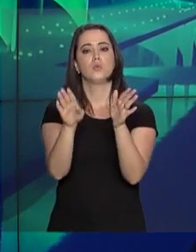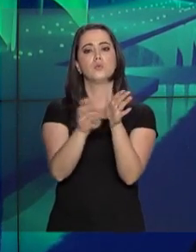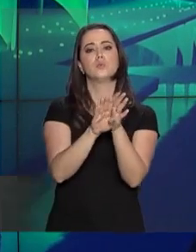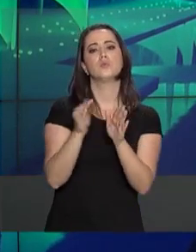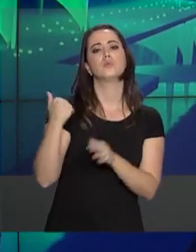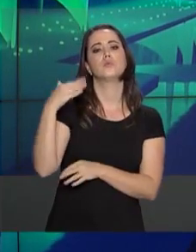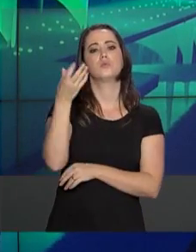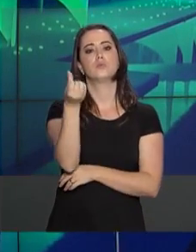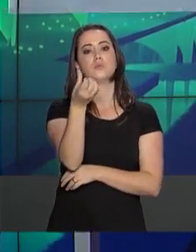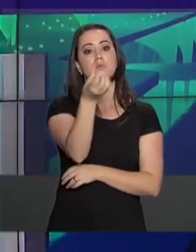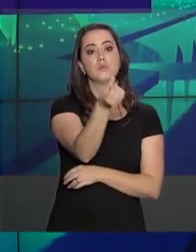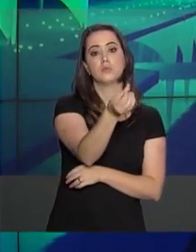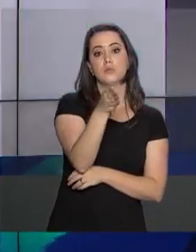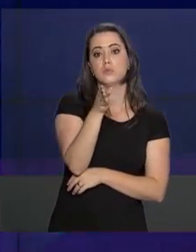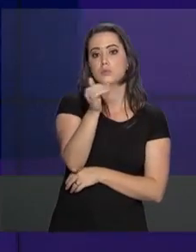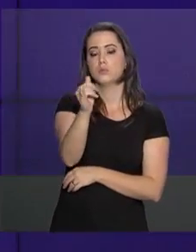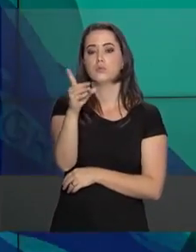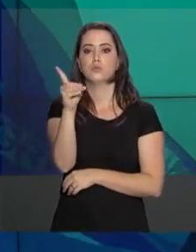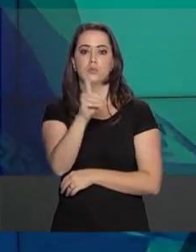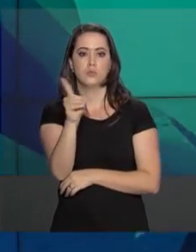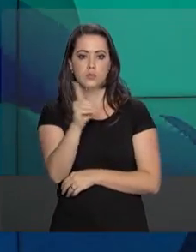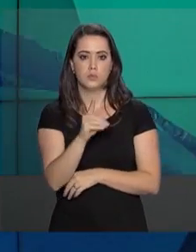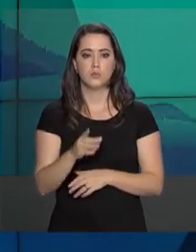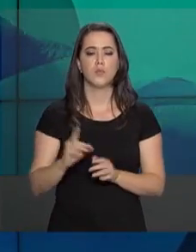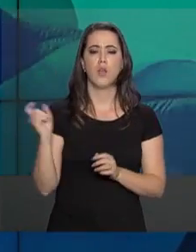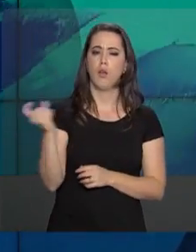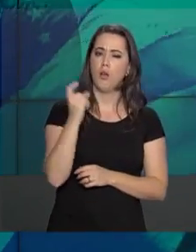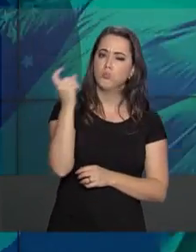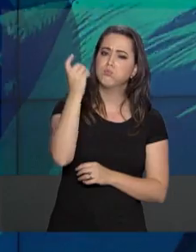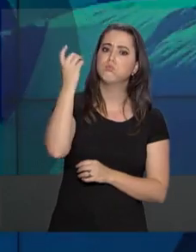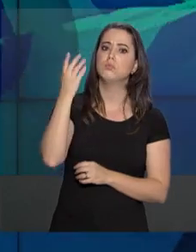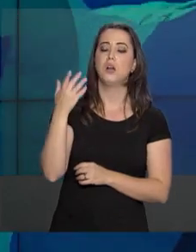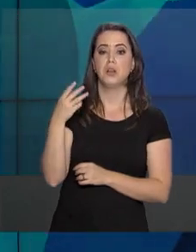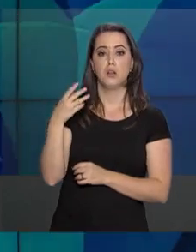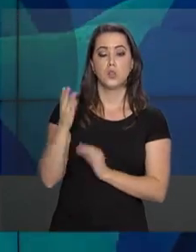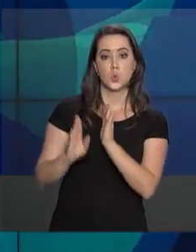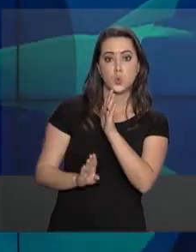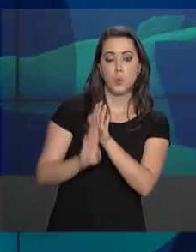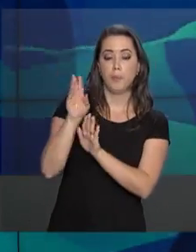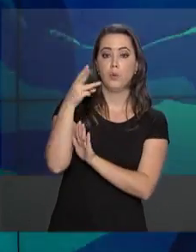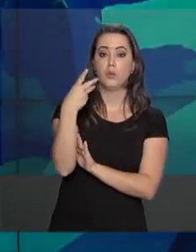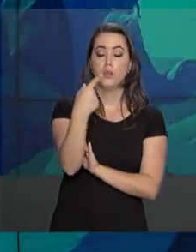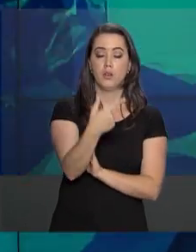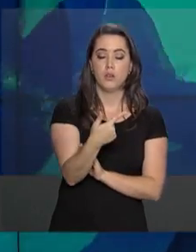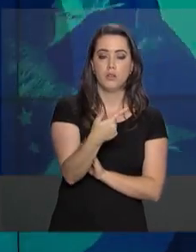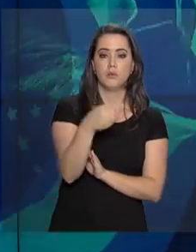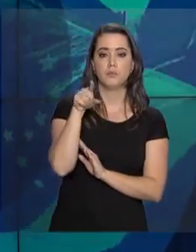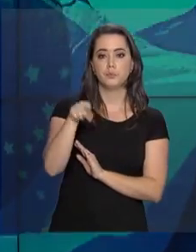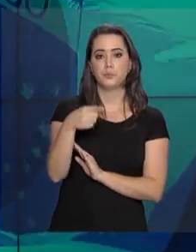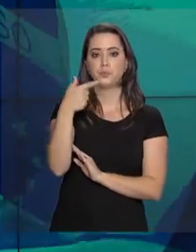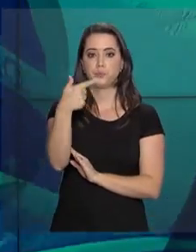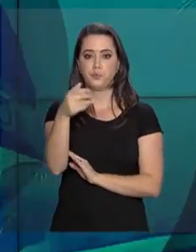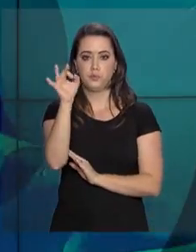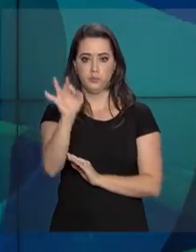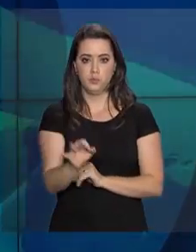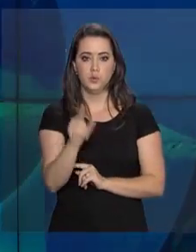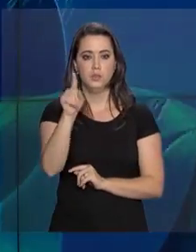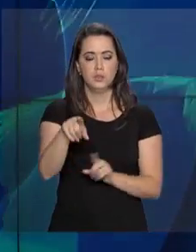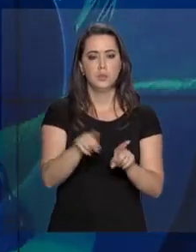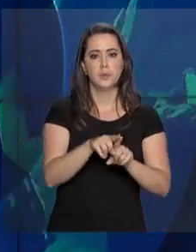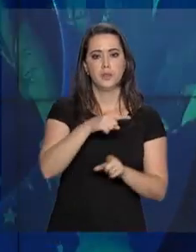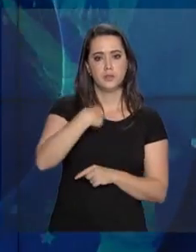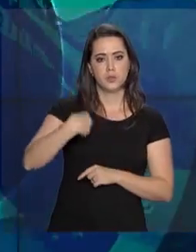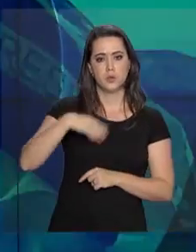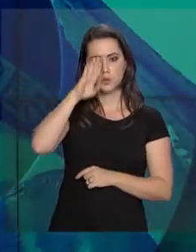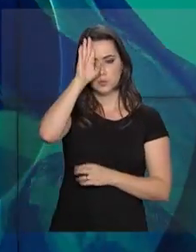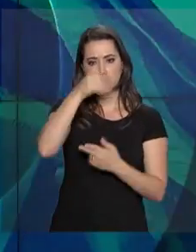chegou a mais de 66 bilhões de dólares, uma alta de 32,2%. E também é da China que vem